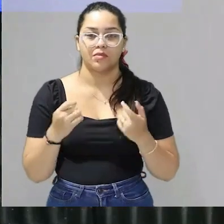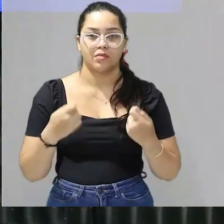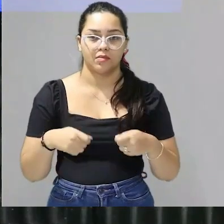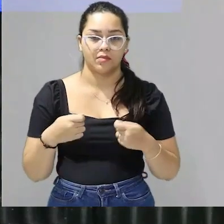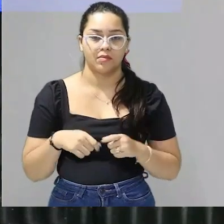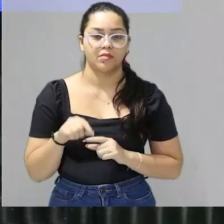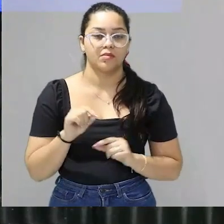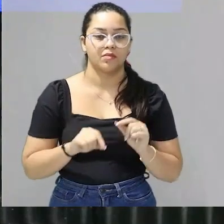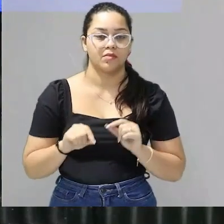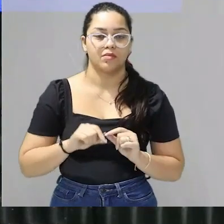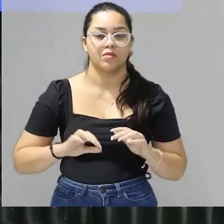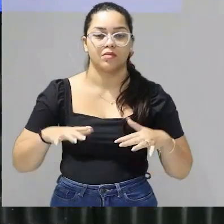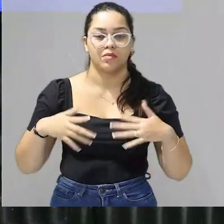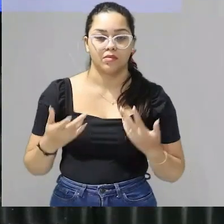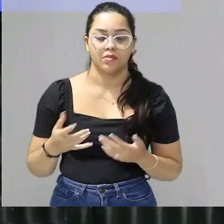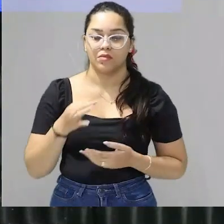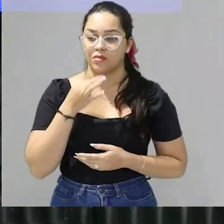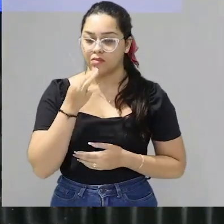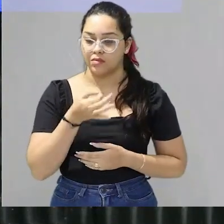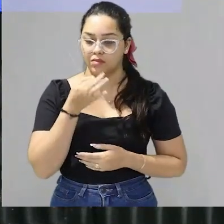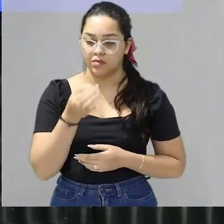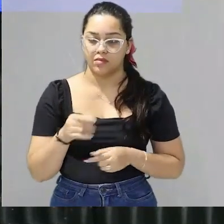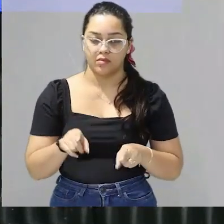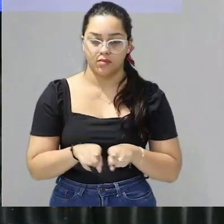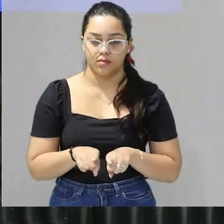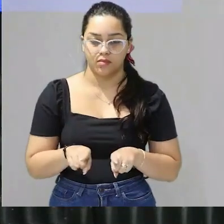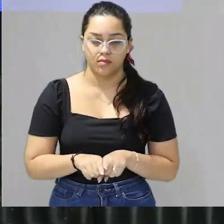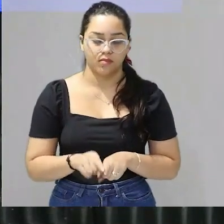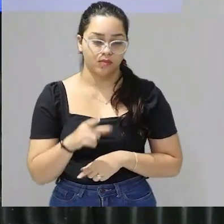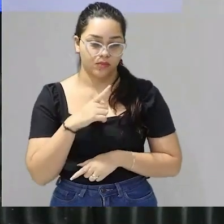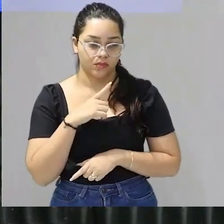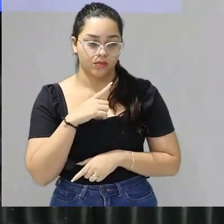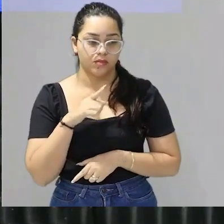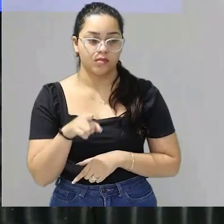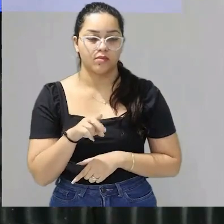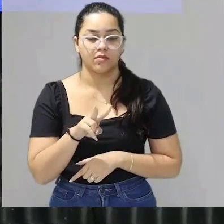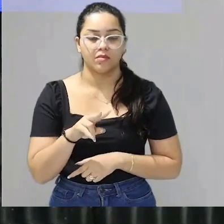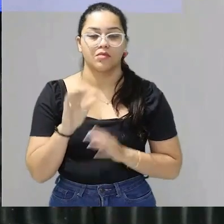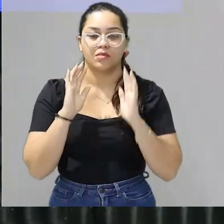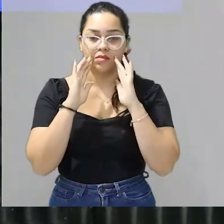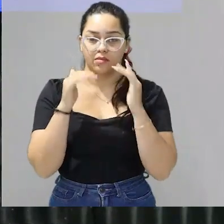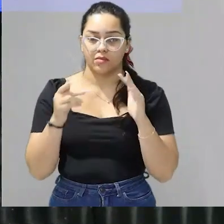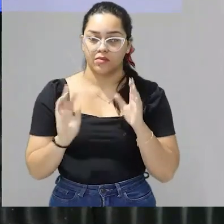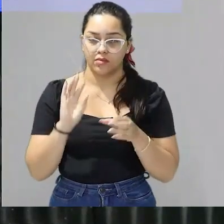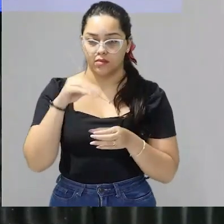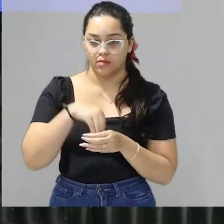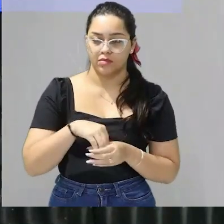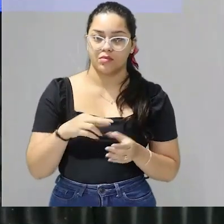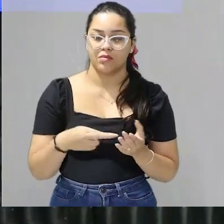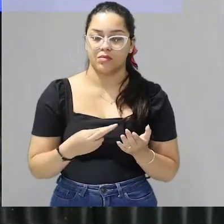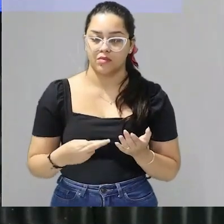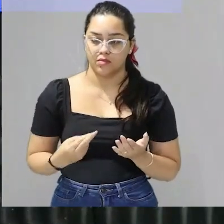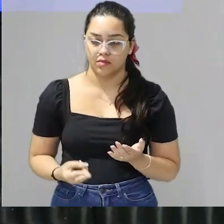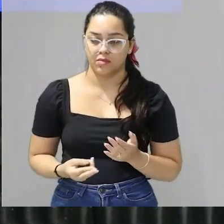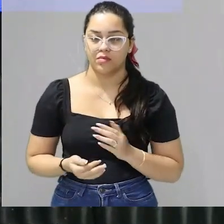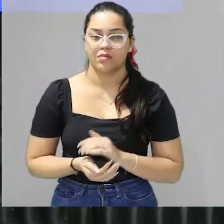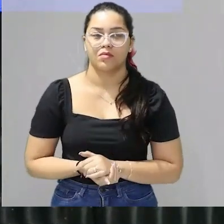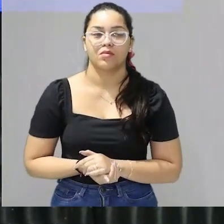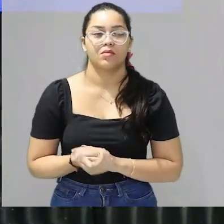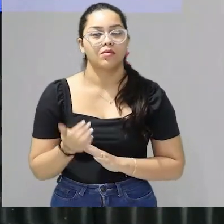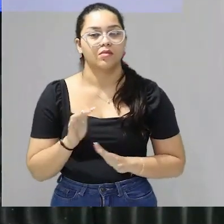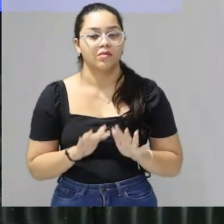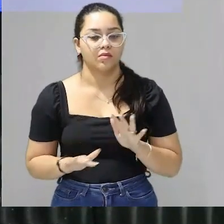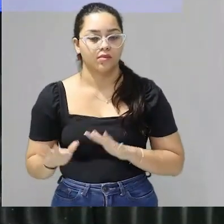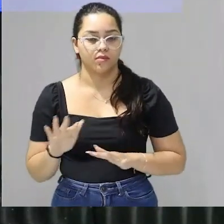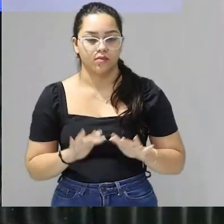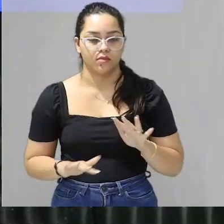delimitar sobre quais argumentos e sobre quais subtemas você vai focar dentro da sua redação então muito